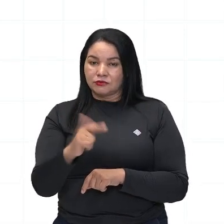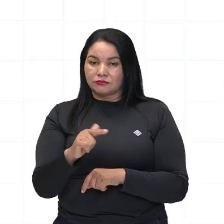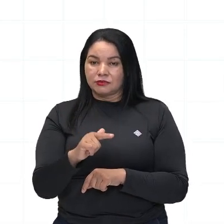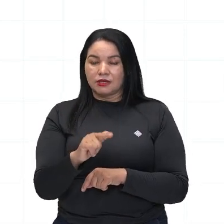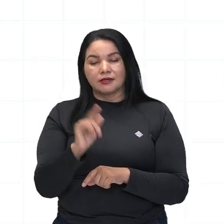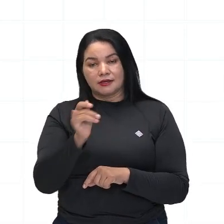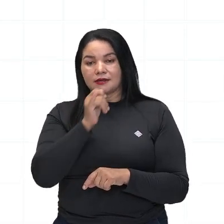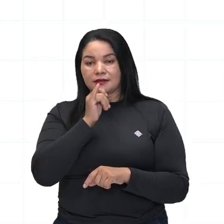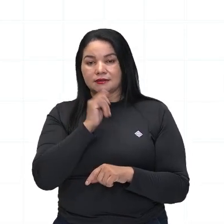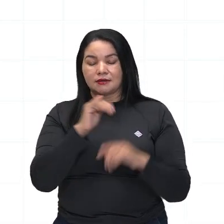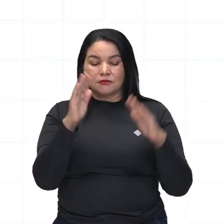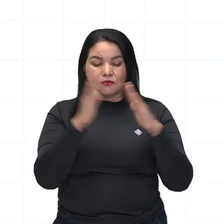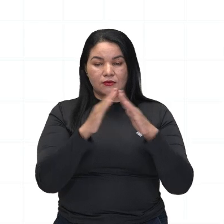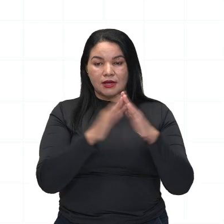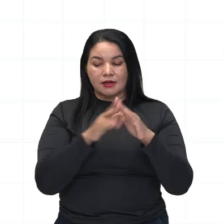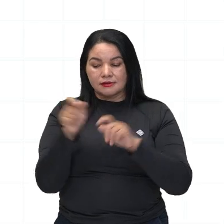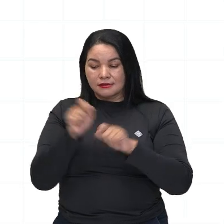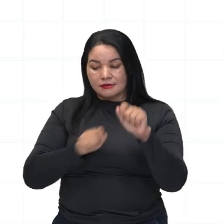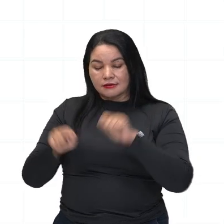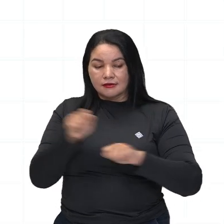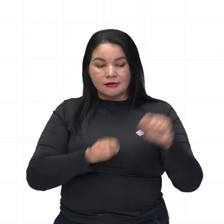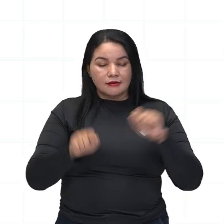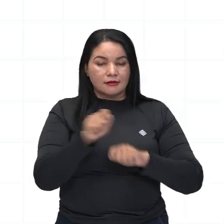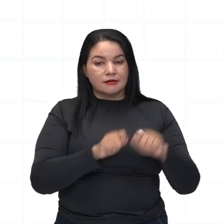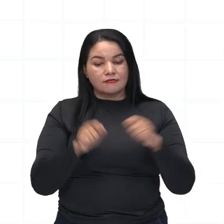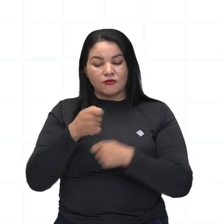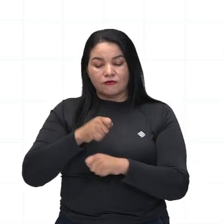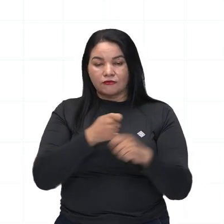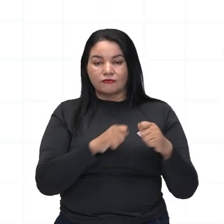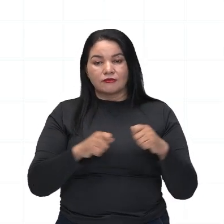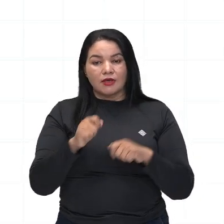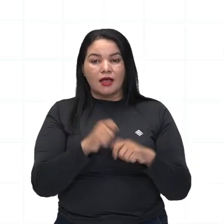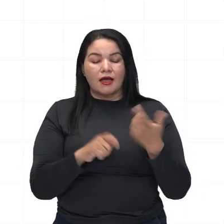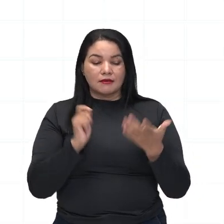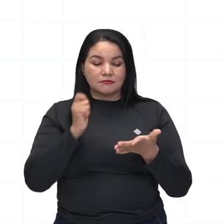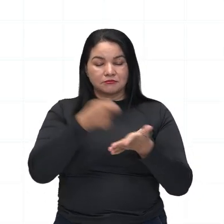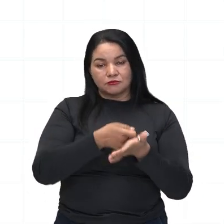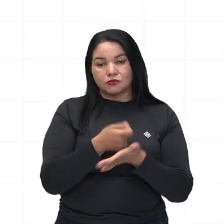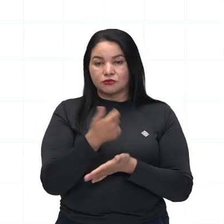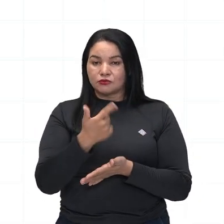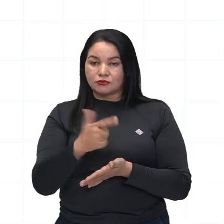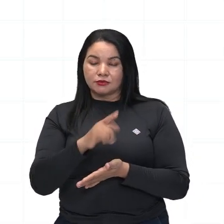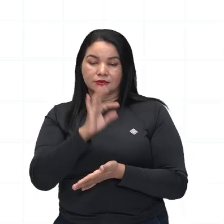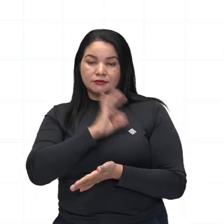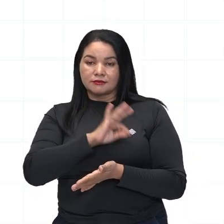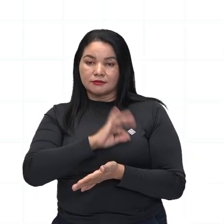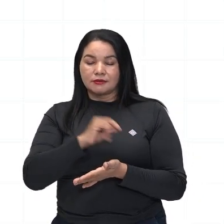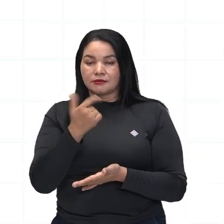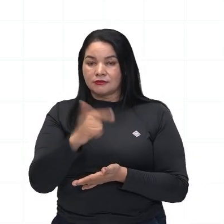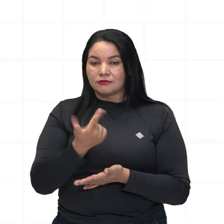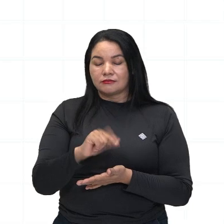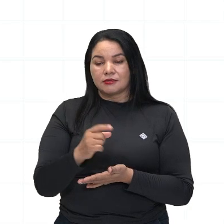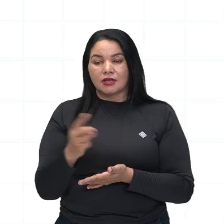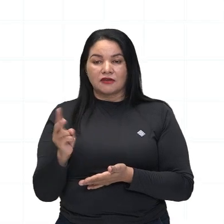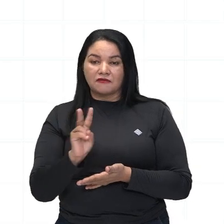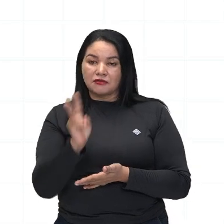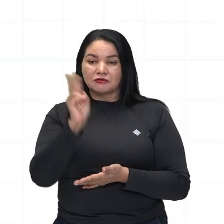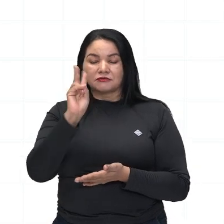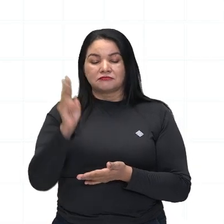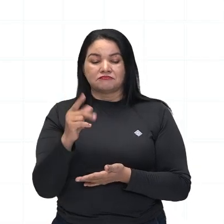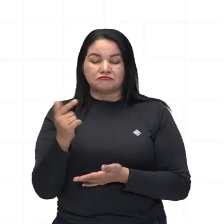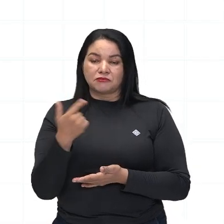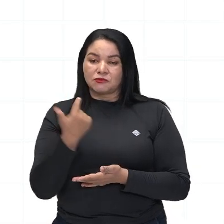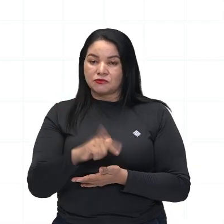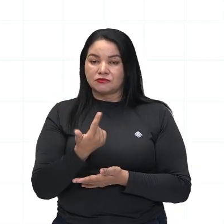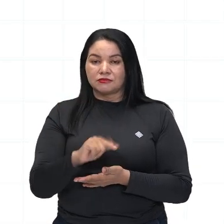casa, que não recebe nada por isso, e acaba sendo desvalorizada muitas vezes nessa situação, e não tem acesso a direitos